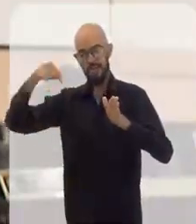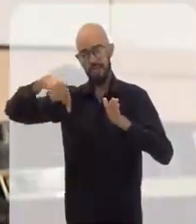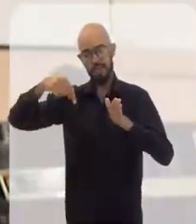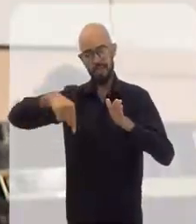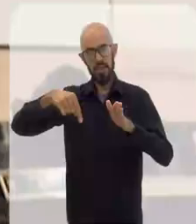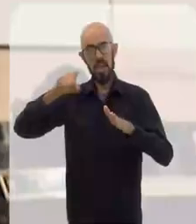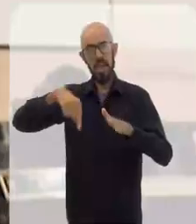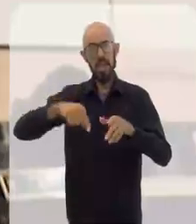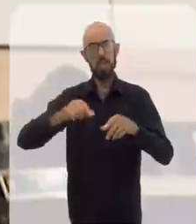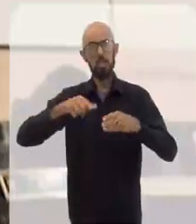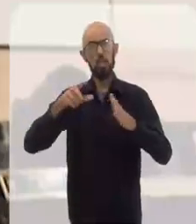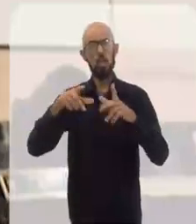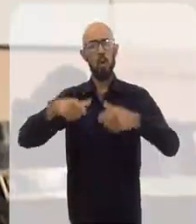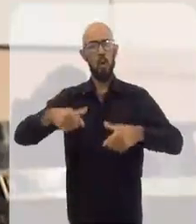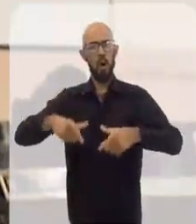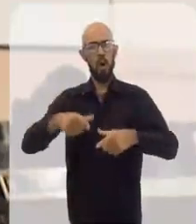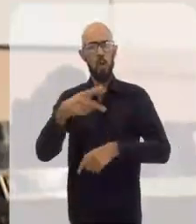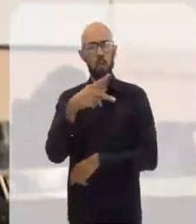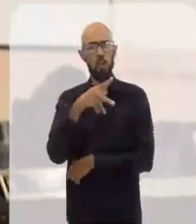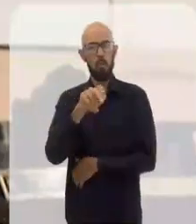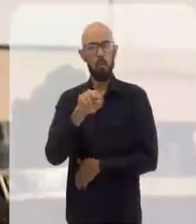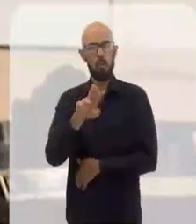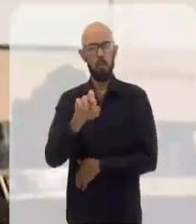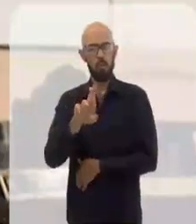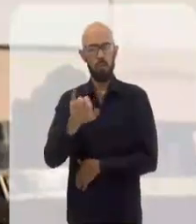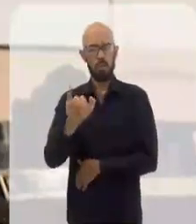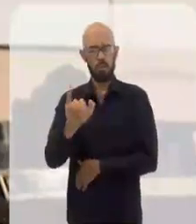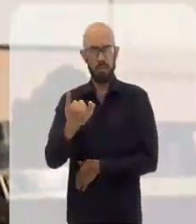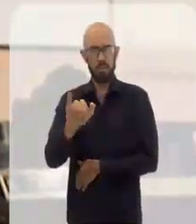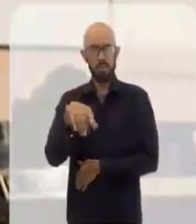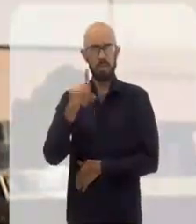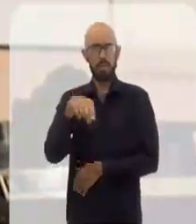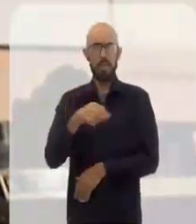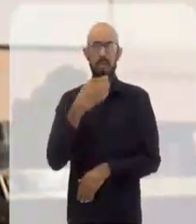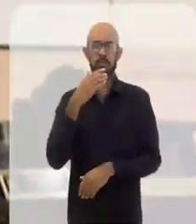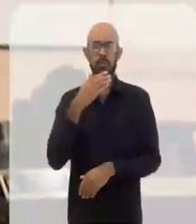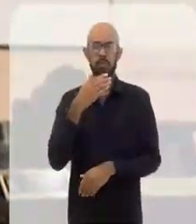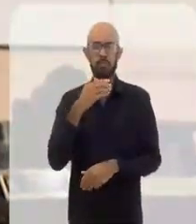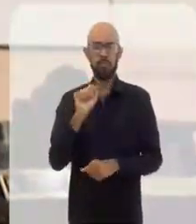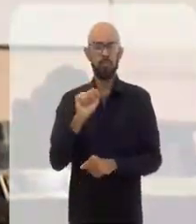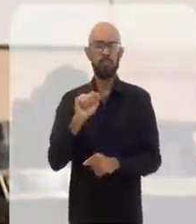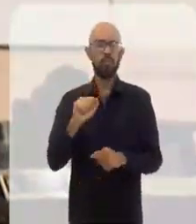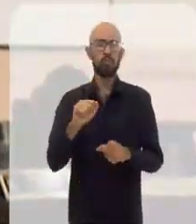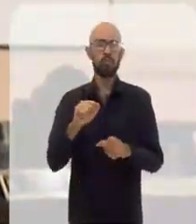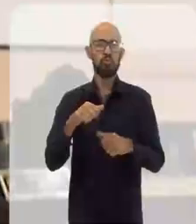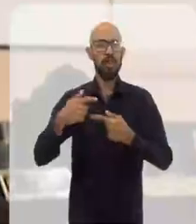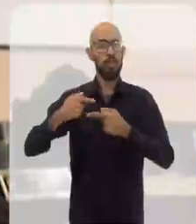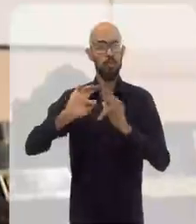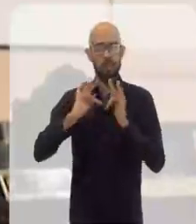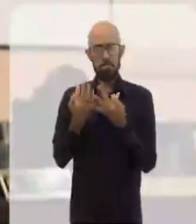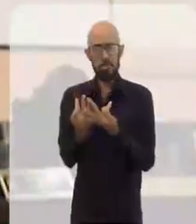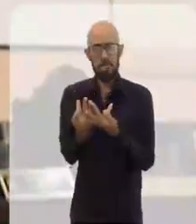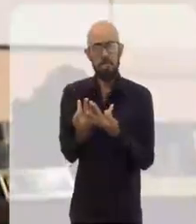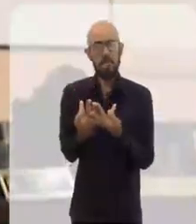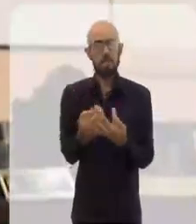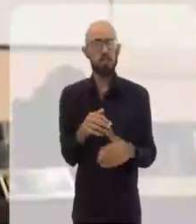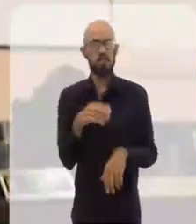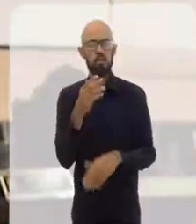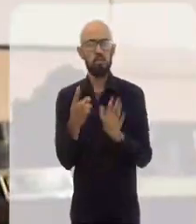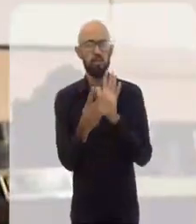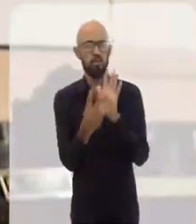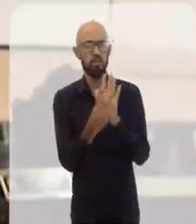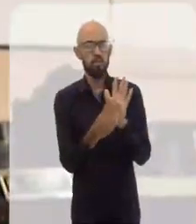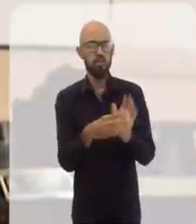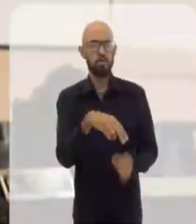território puri, que é uma tribo indígena que descende de um tronco dos índios goitacazes, que